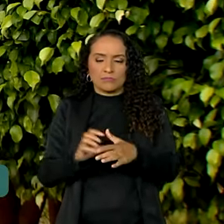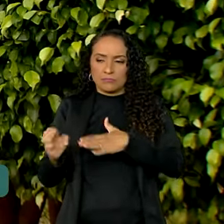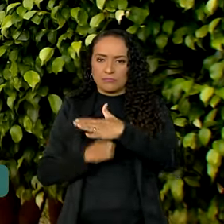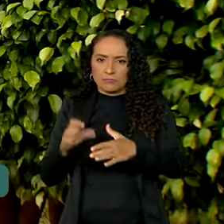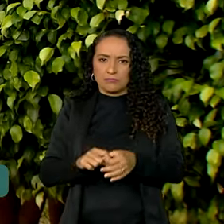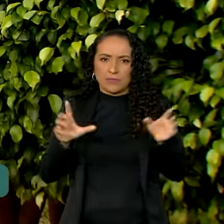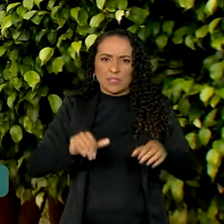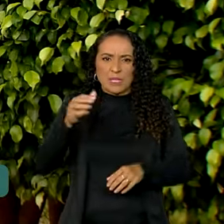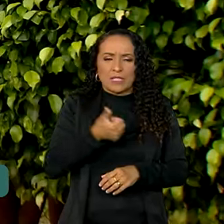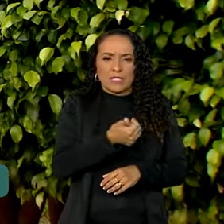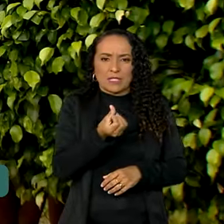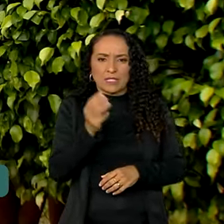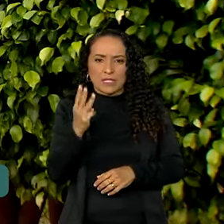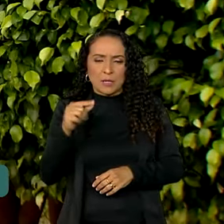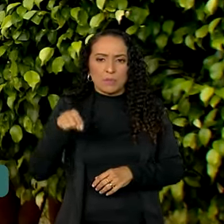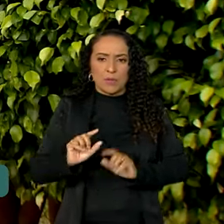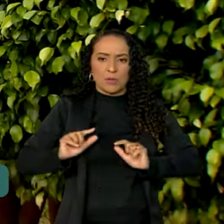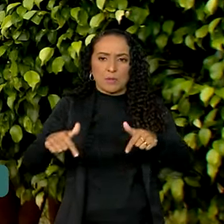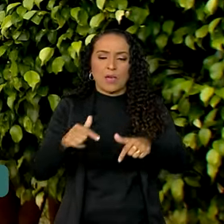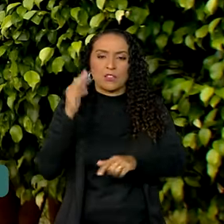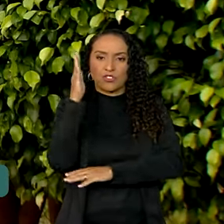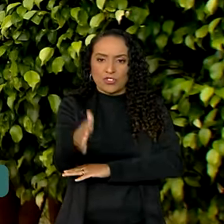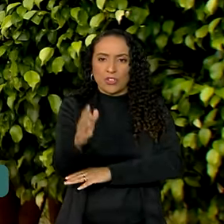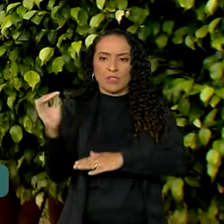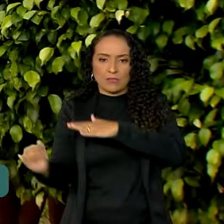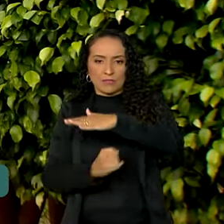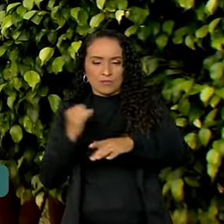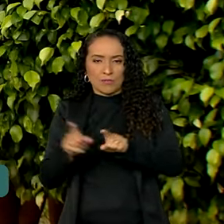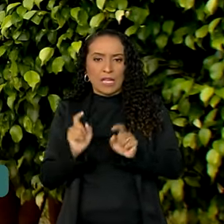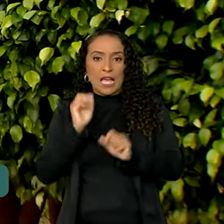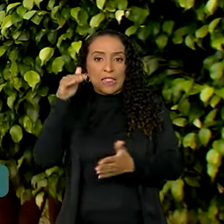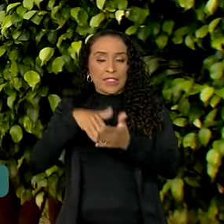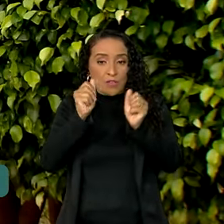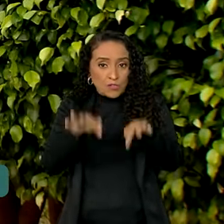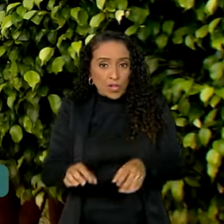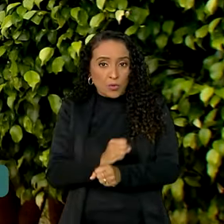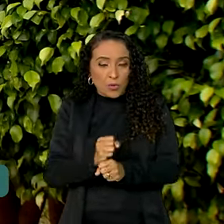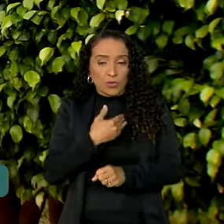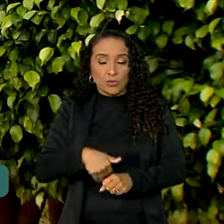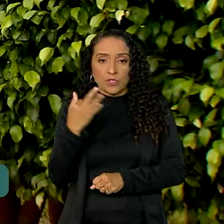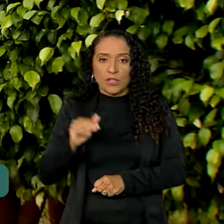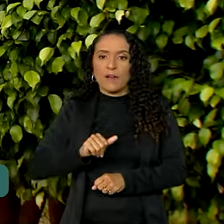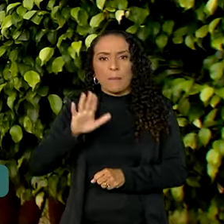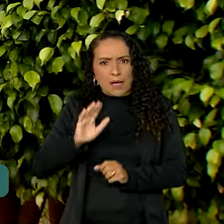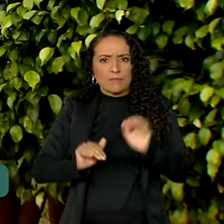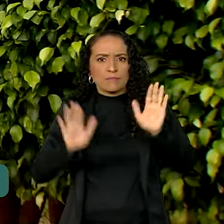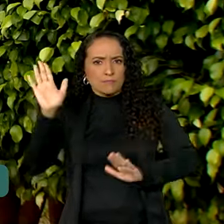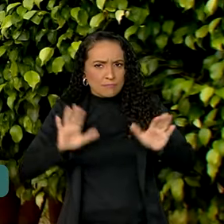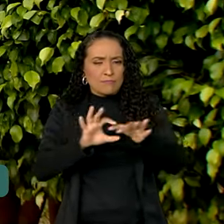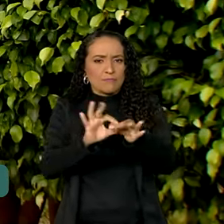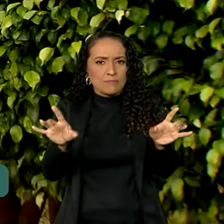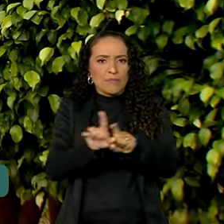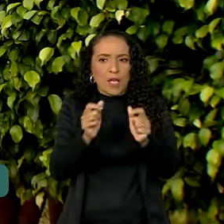63 mil empregos diretos e indiretos. Até o final do ano, o governo federal pretende realizar novos leilões de concessão